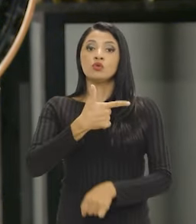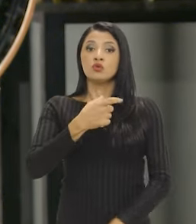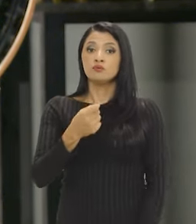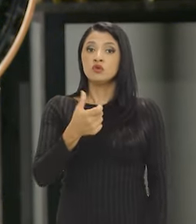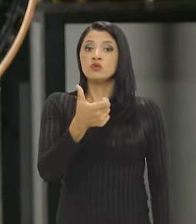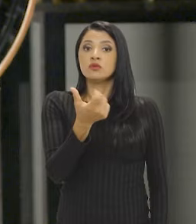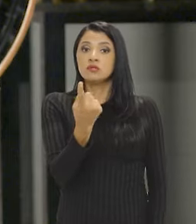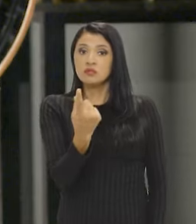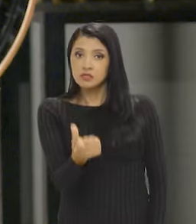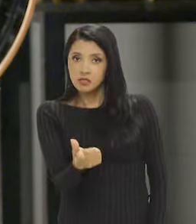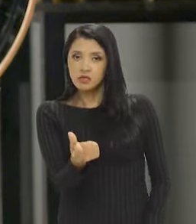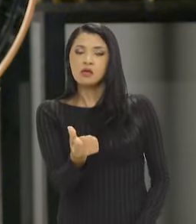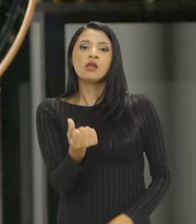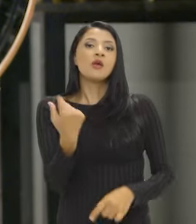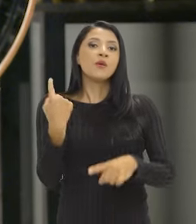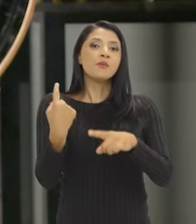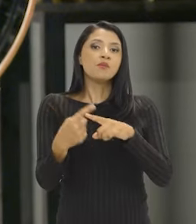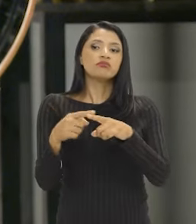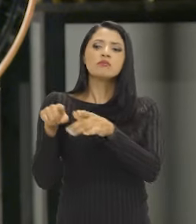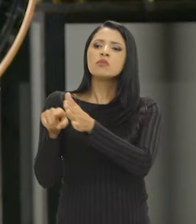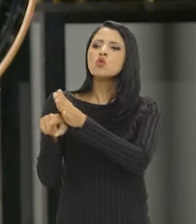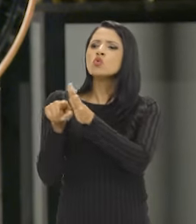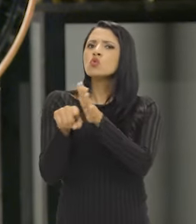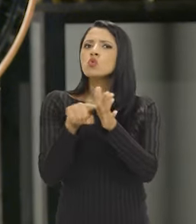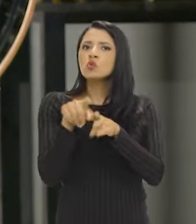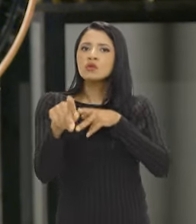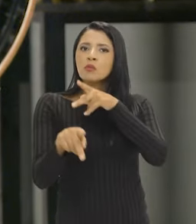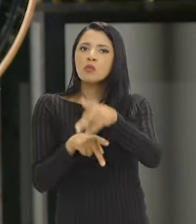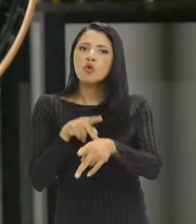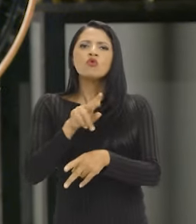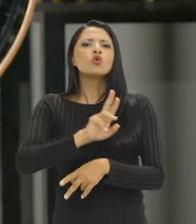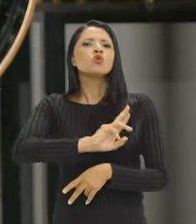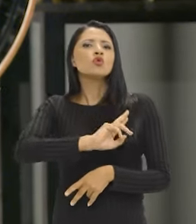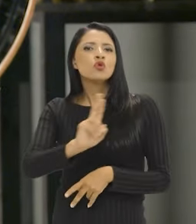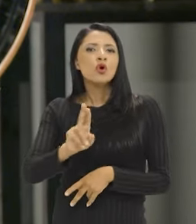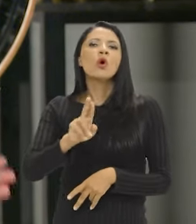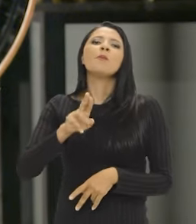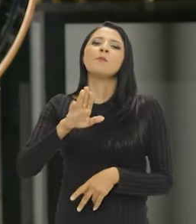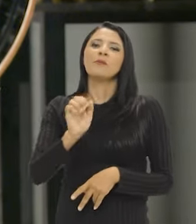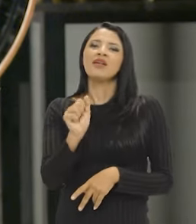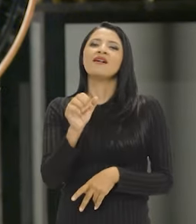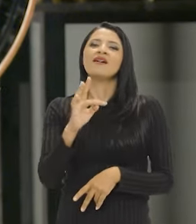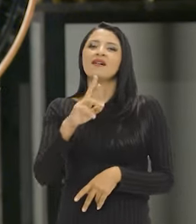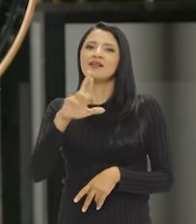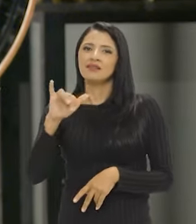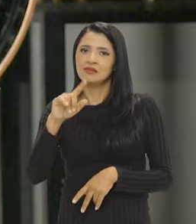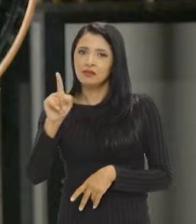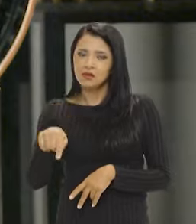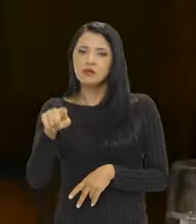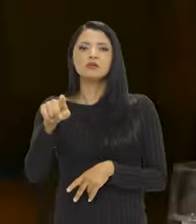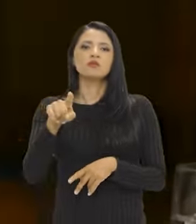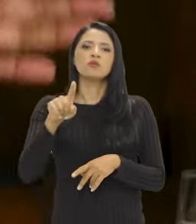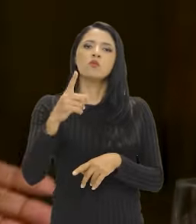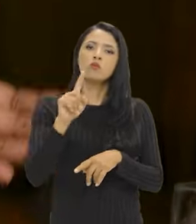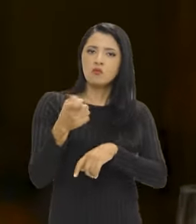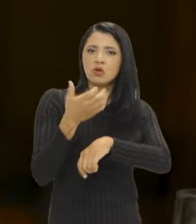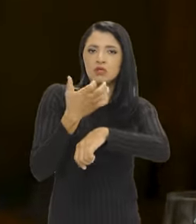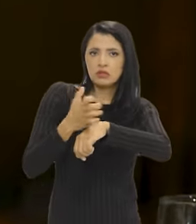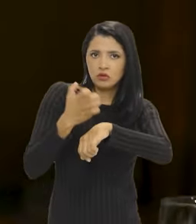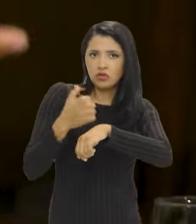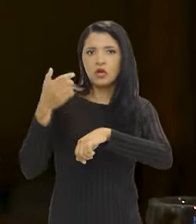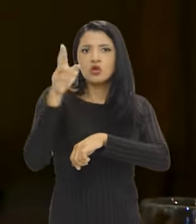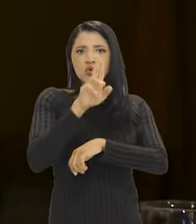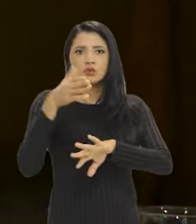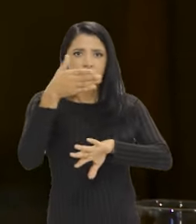2016, resultado de uma consulta pública, em que o nome de Beatriz, que foi uma estagiária,